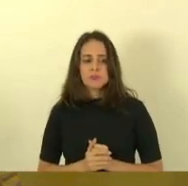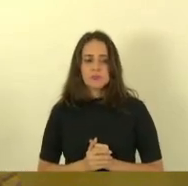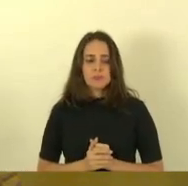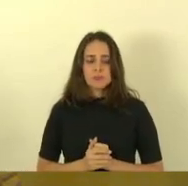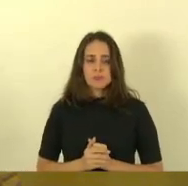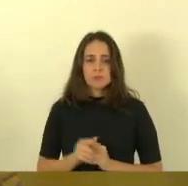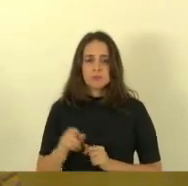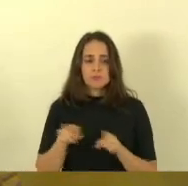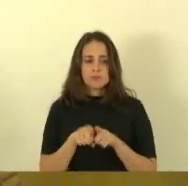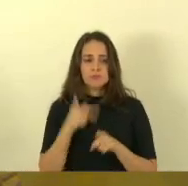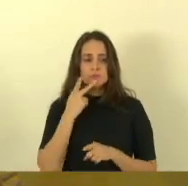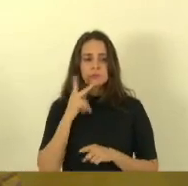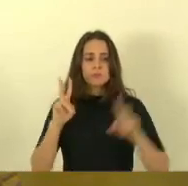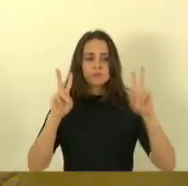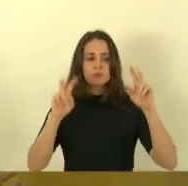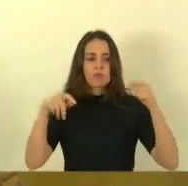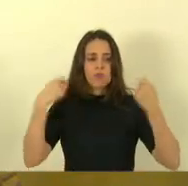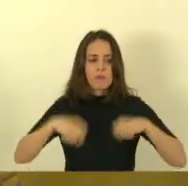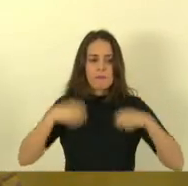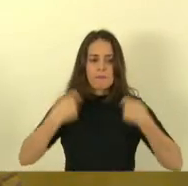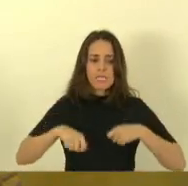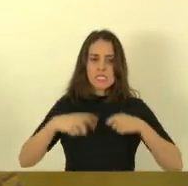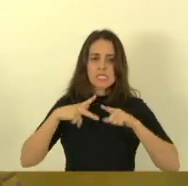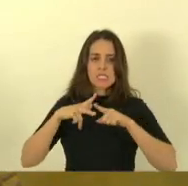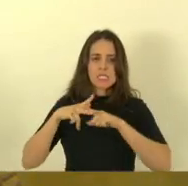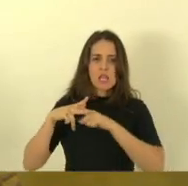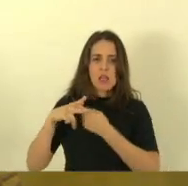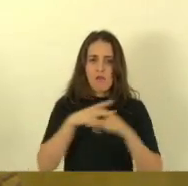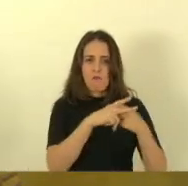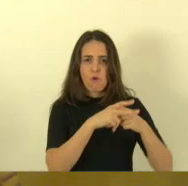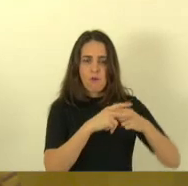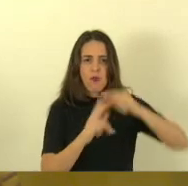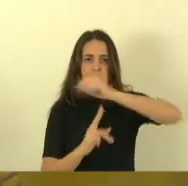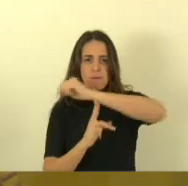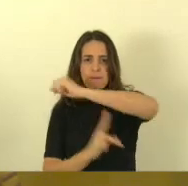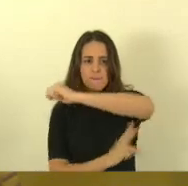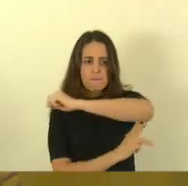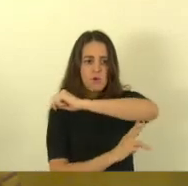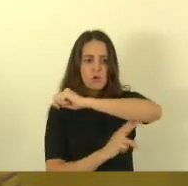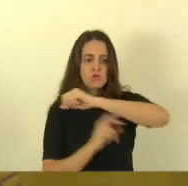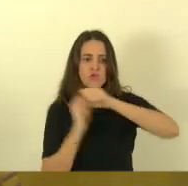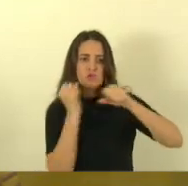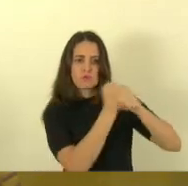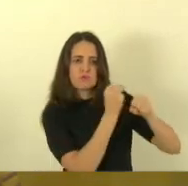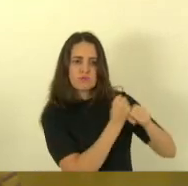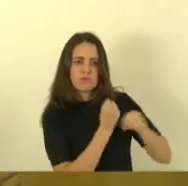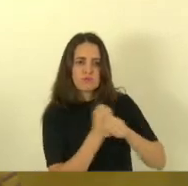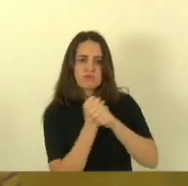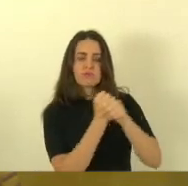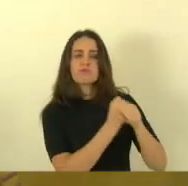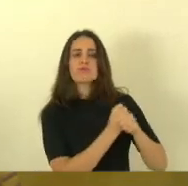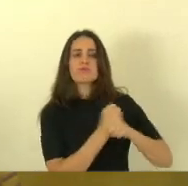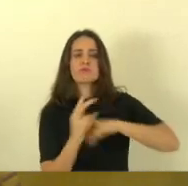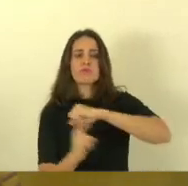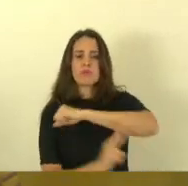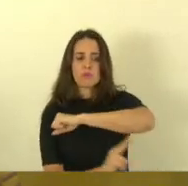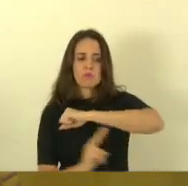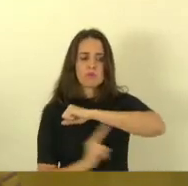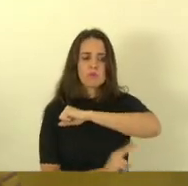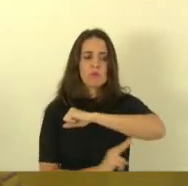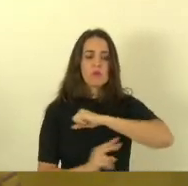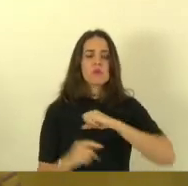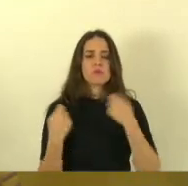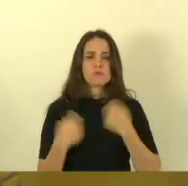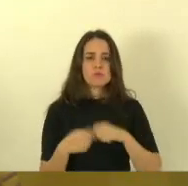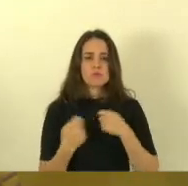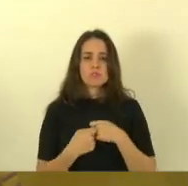da necessidade da reforma da ponte sobre o Rio Reis Magos que divide os municípios de Fundão e Serra